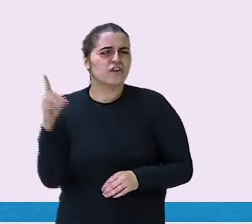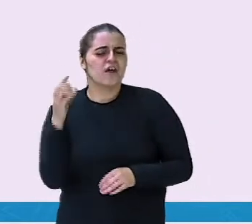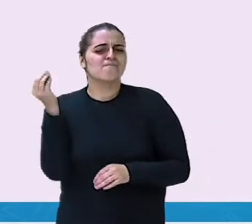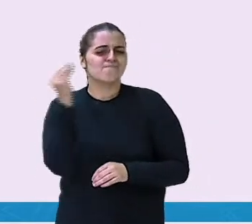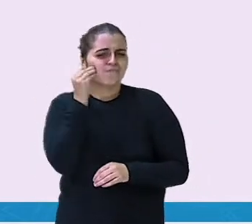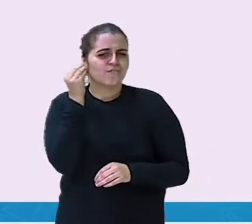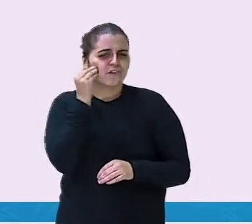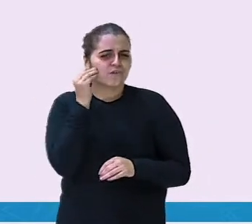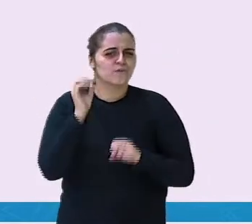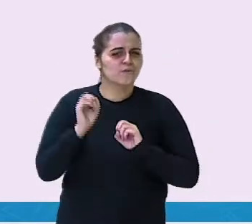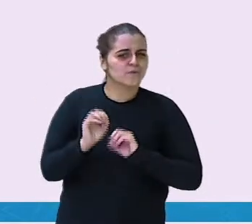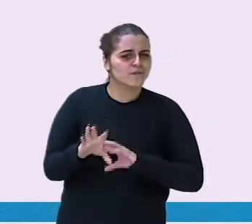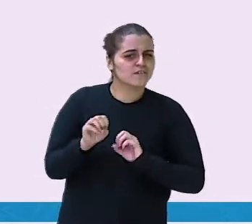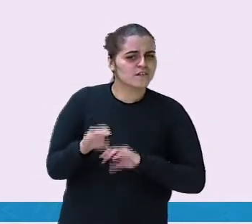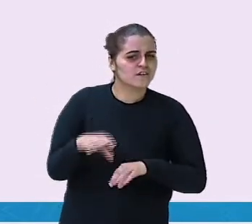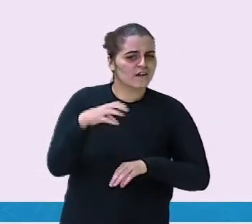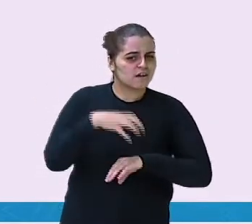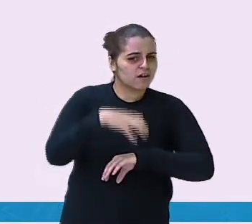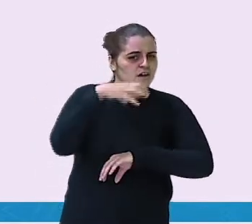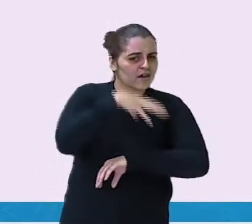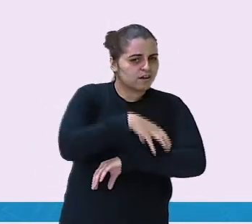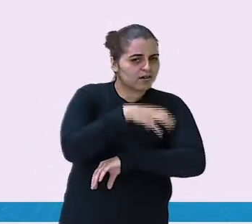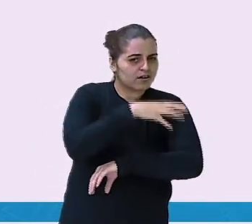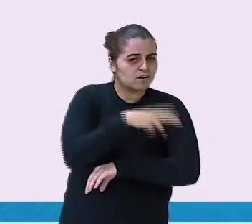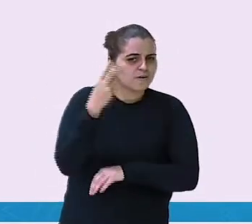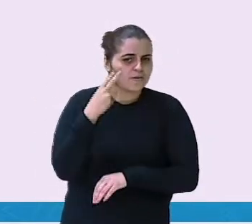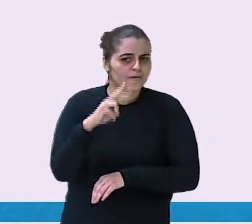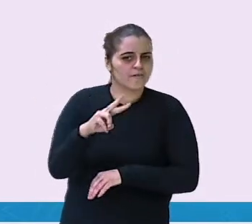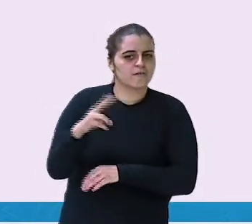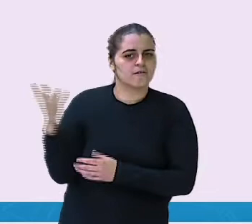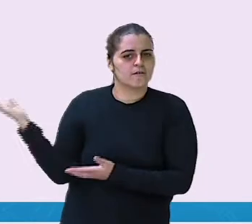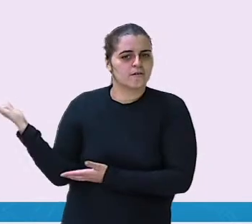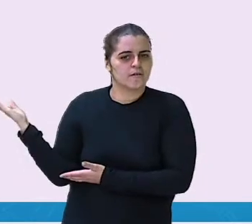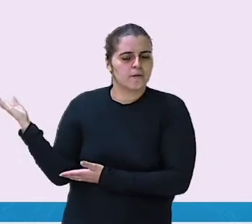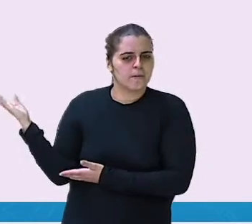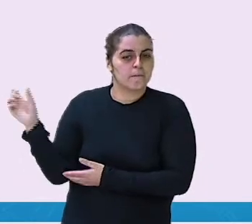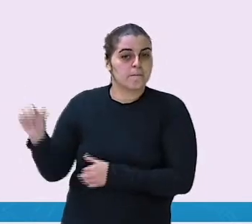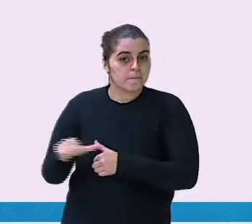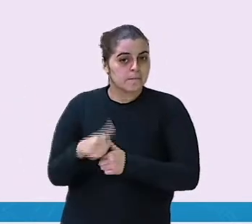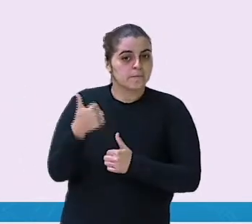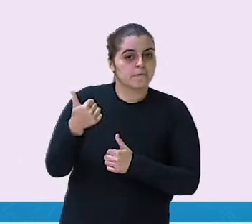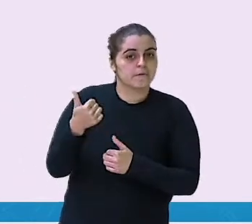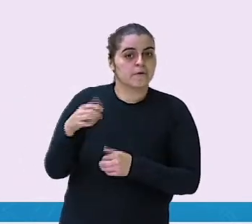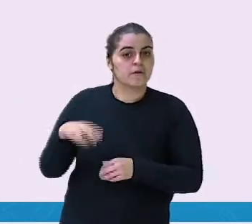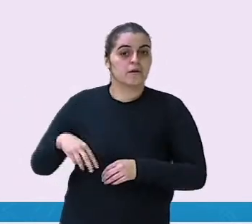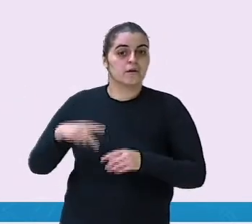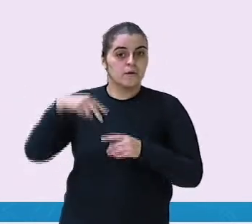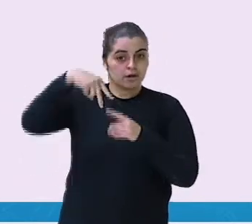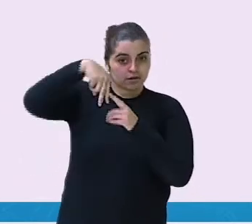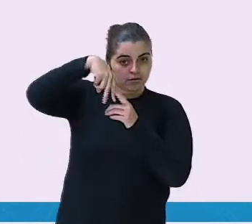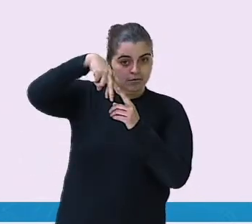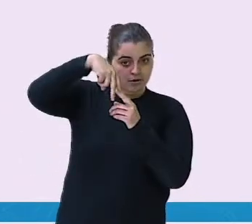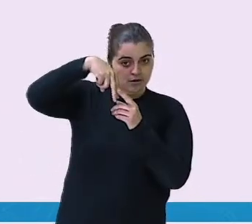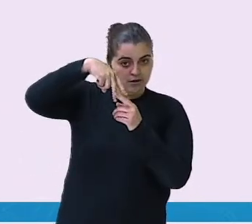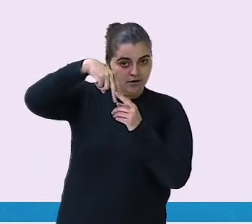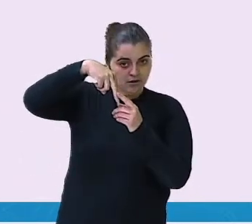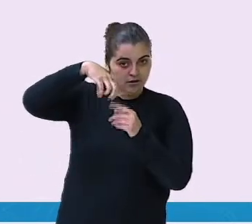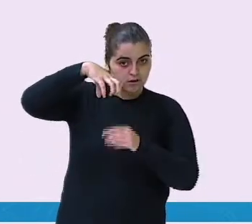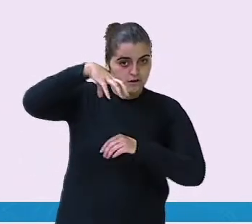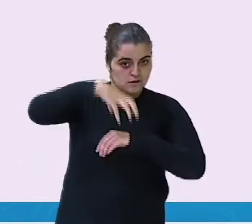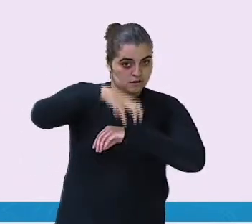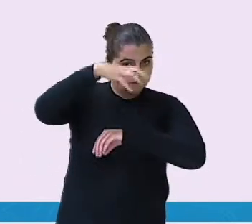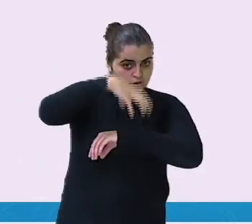ensinar a aranha a cavar. Agora, primeiro, as pernas dele ficaram